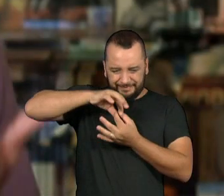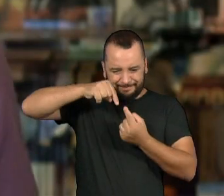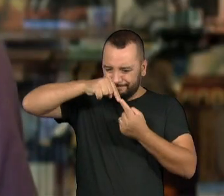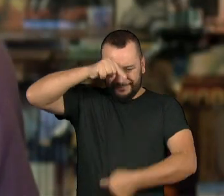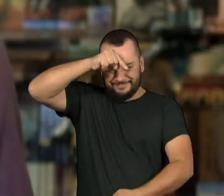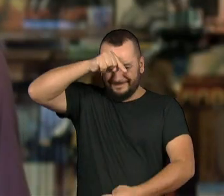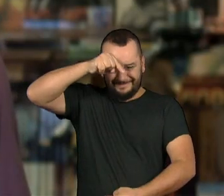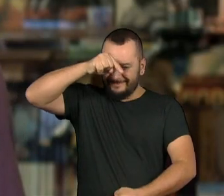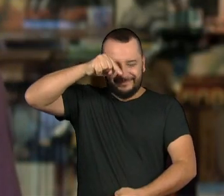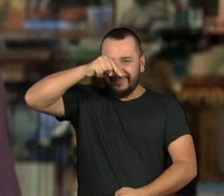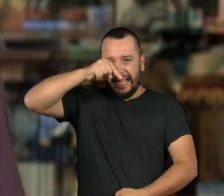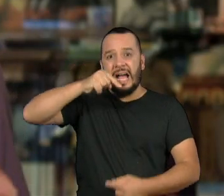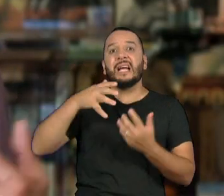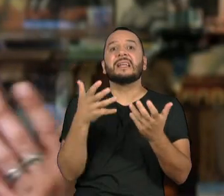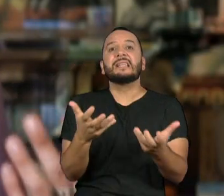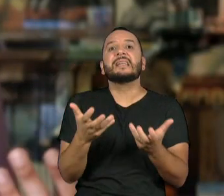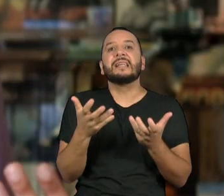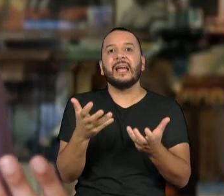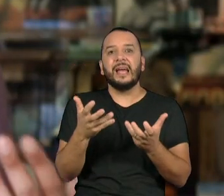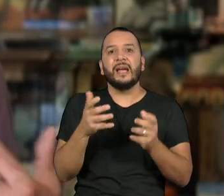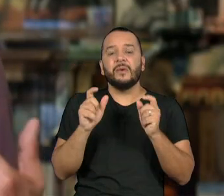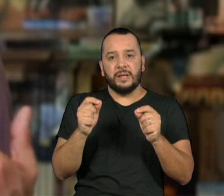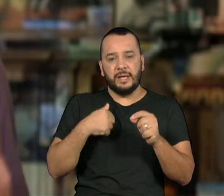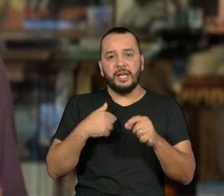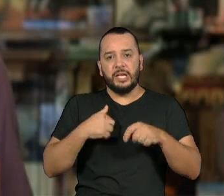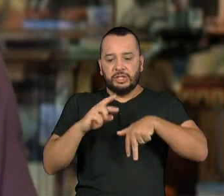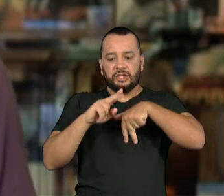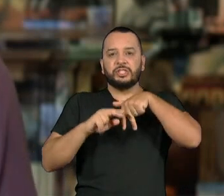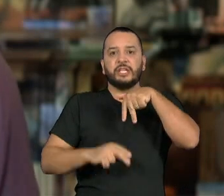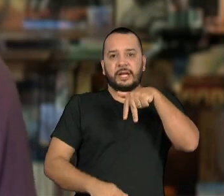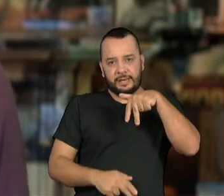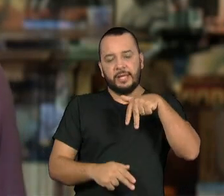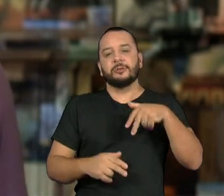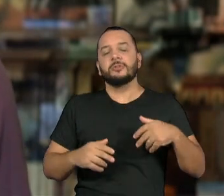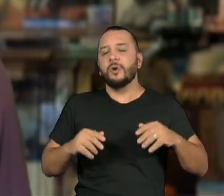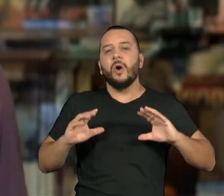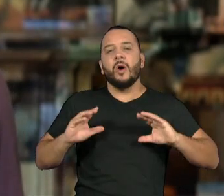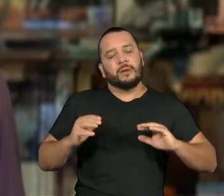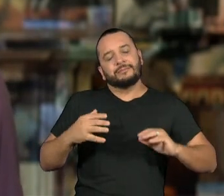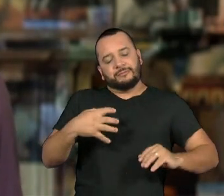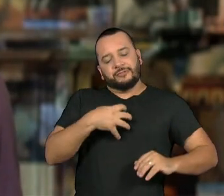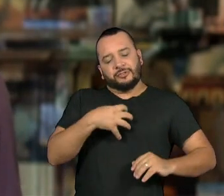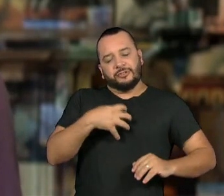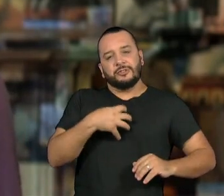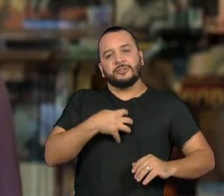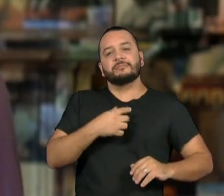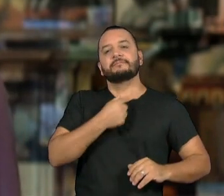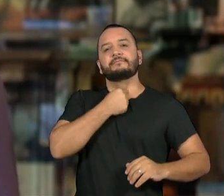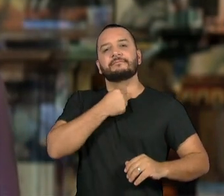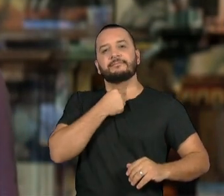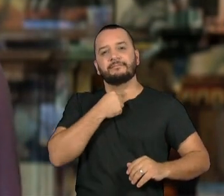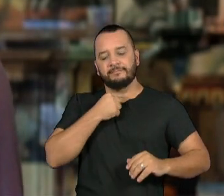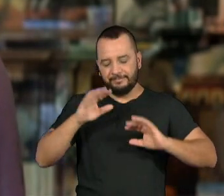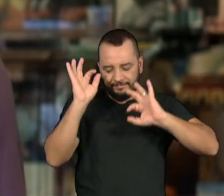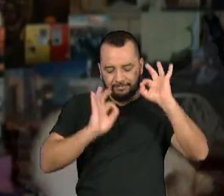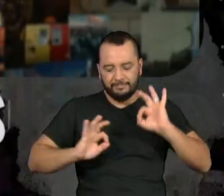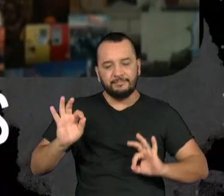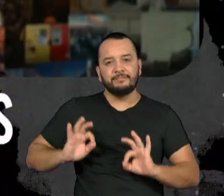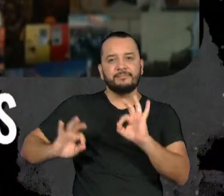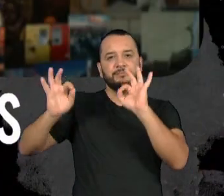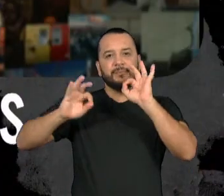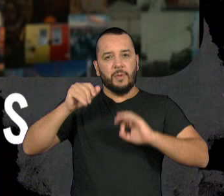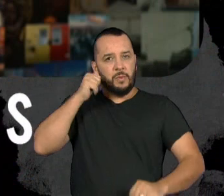se manifestam no gênero que elas se sentem confortáveis, que é justamente o gênero feminino.